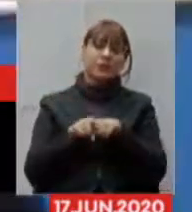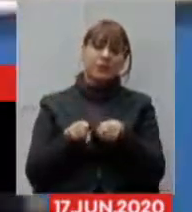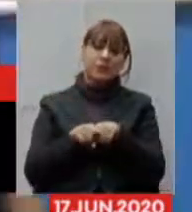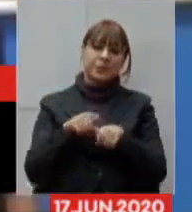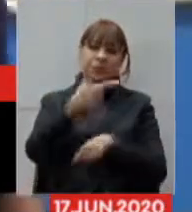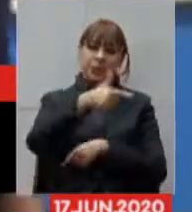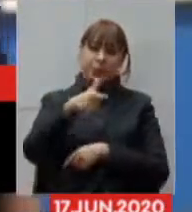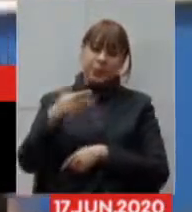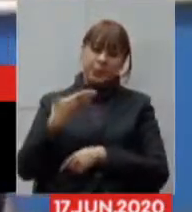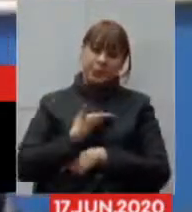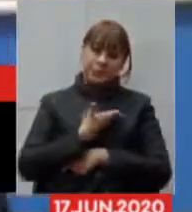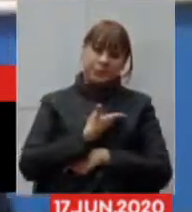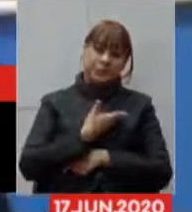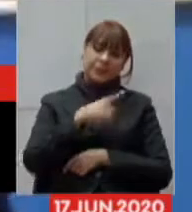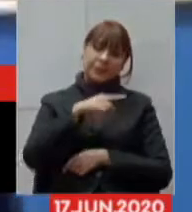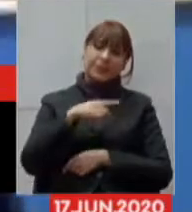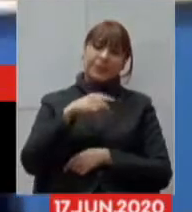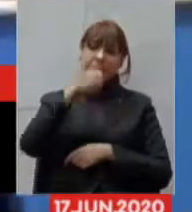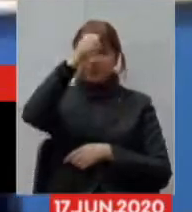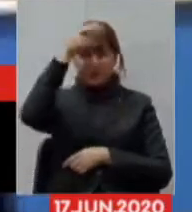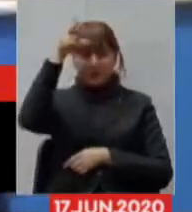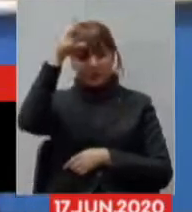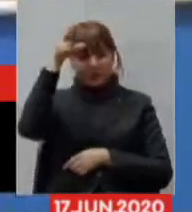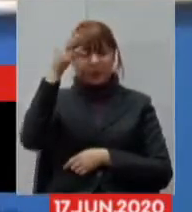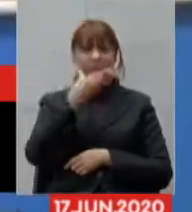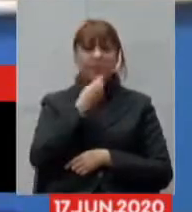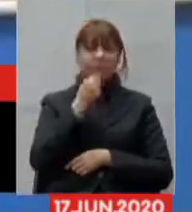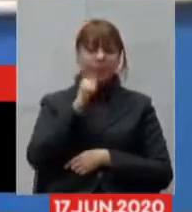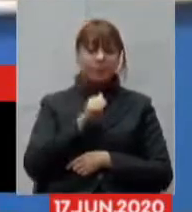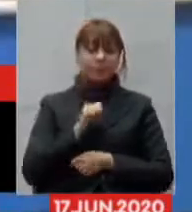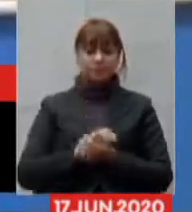demais colegas prefeitos e prefeitos